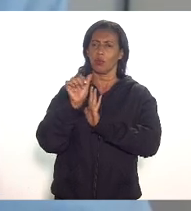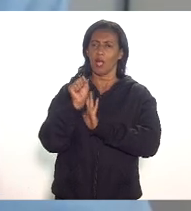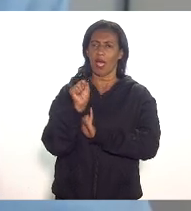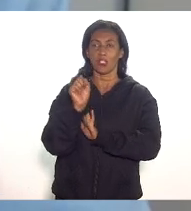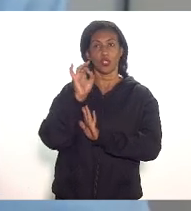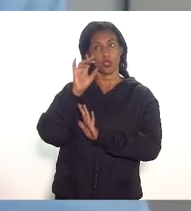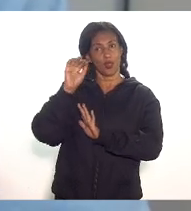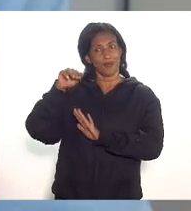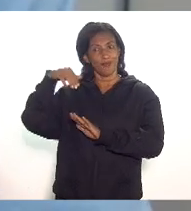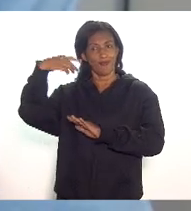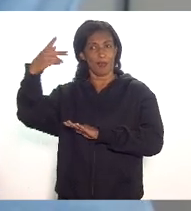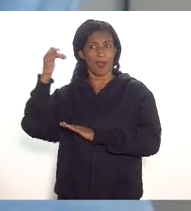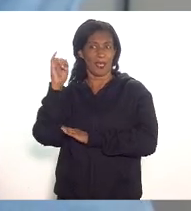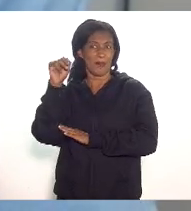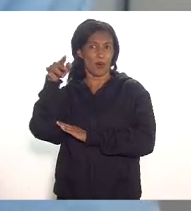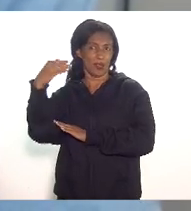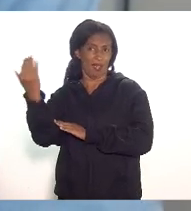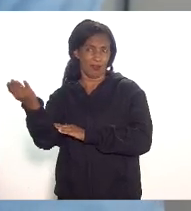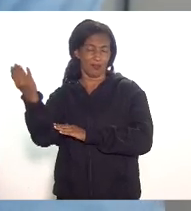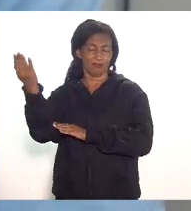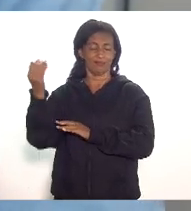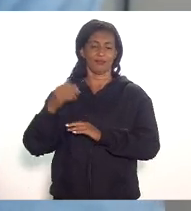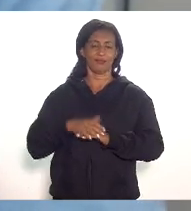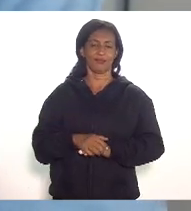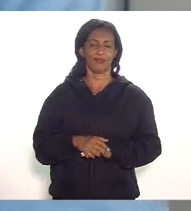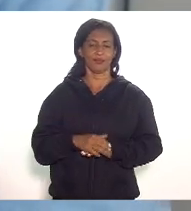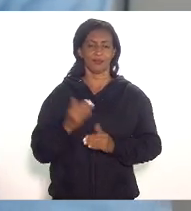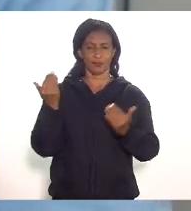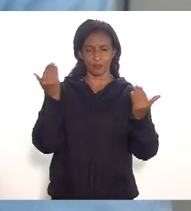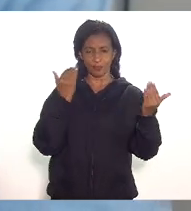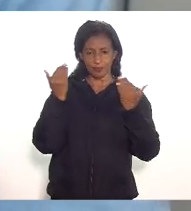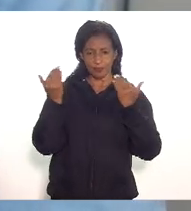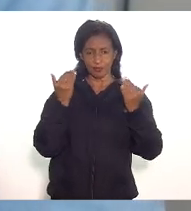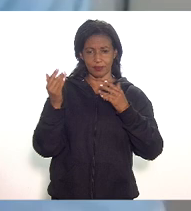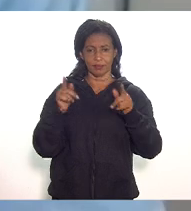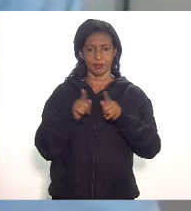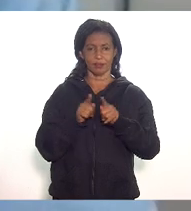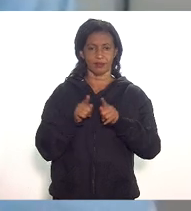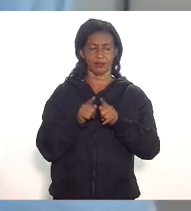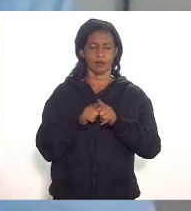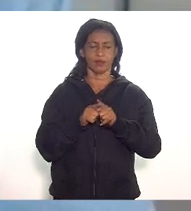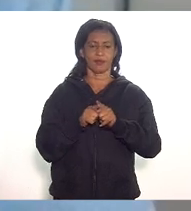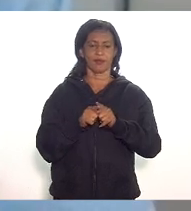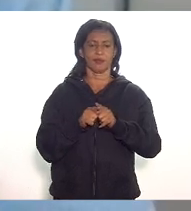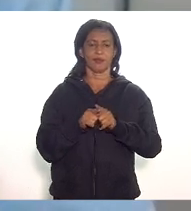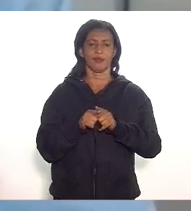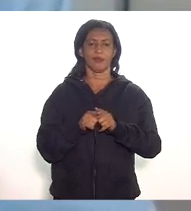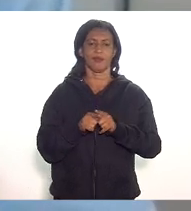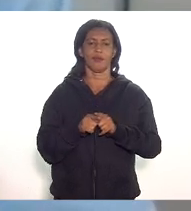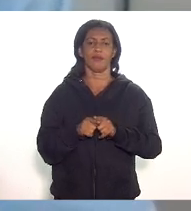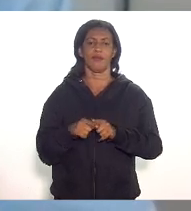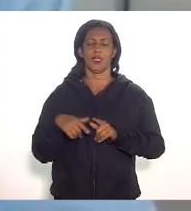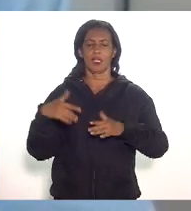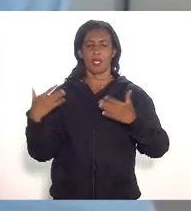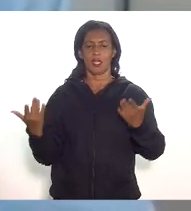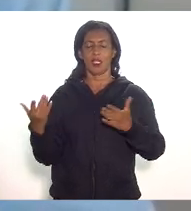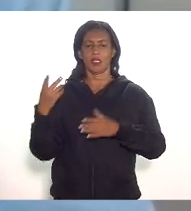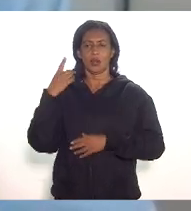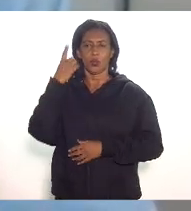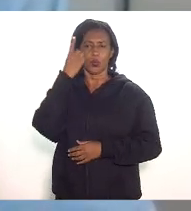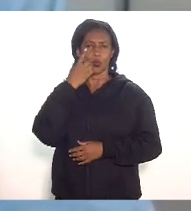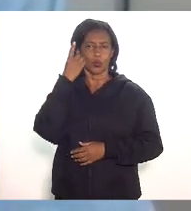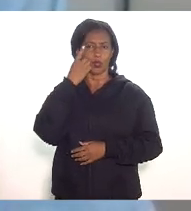importado em relação conforme já debatido inclusive entre o senhor e o deputado